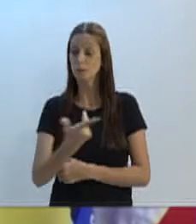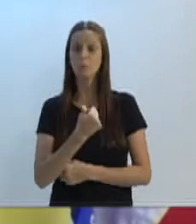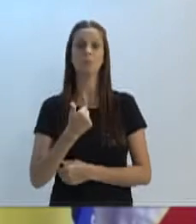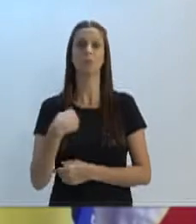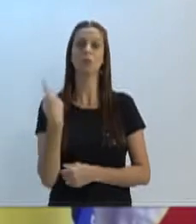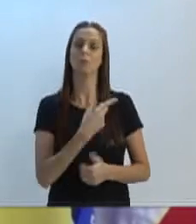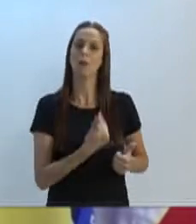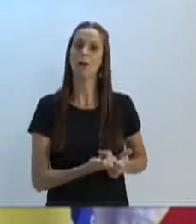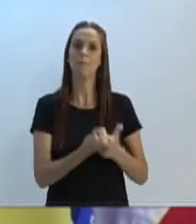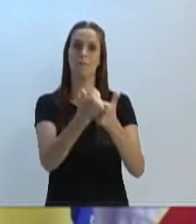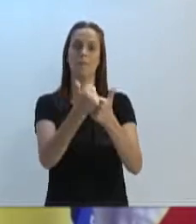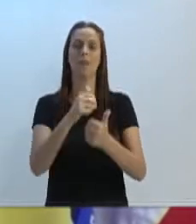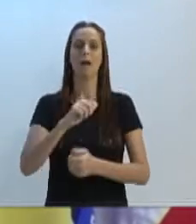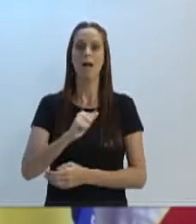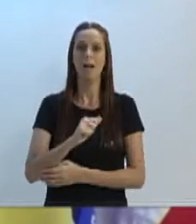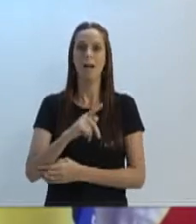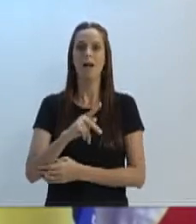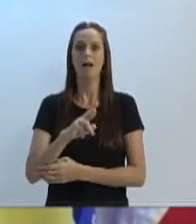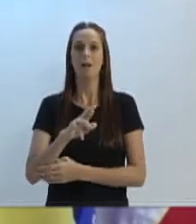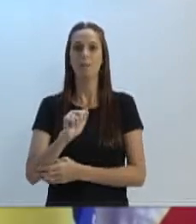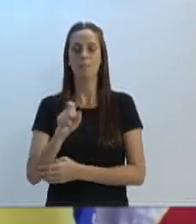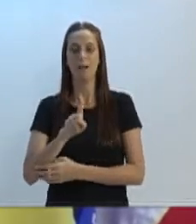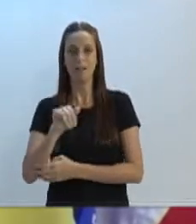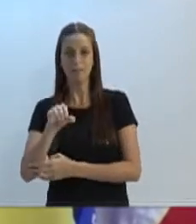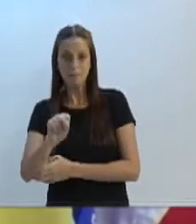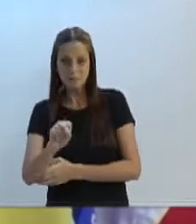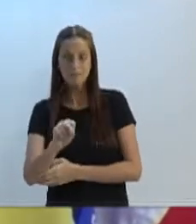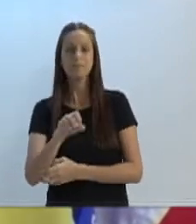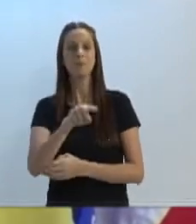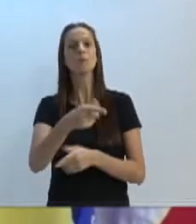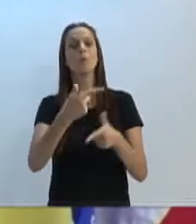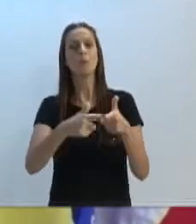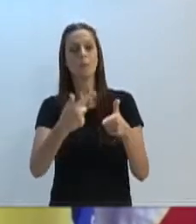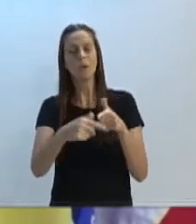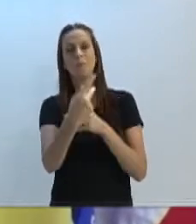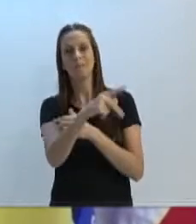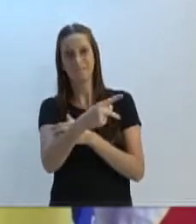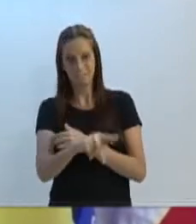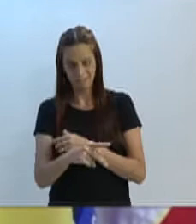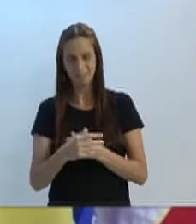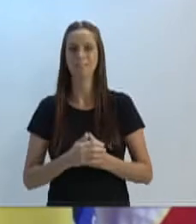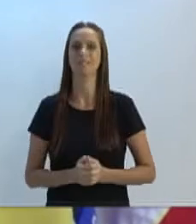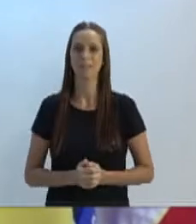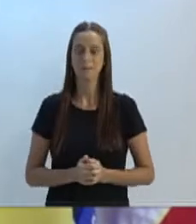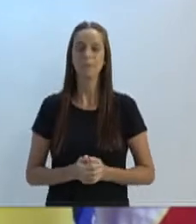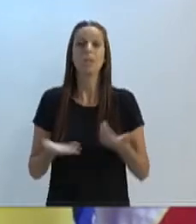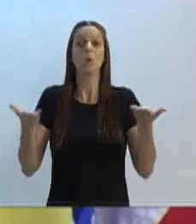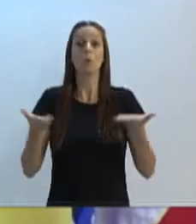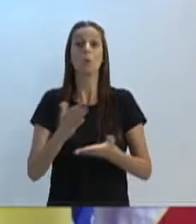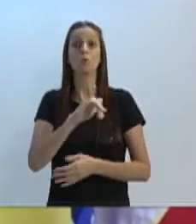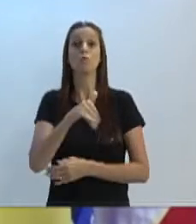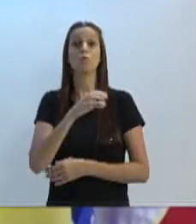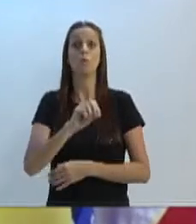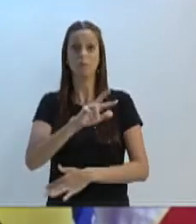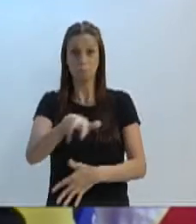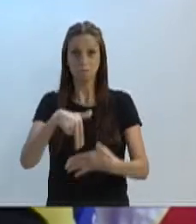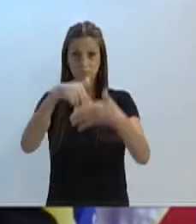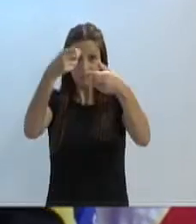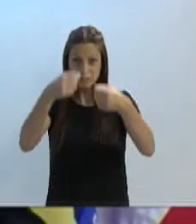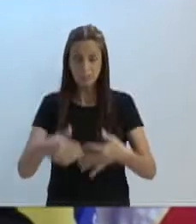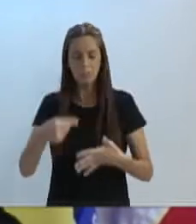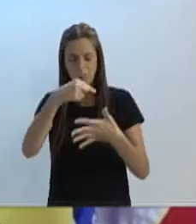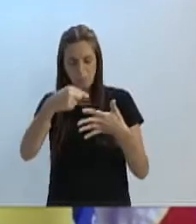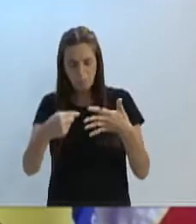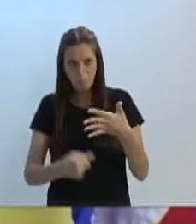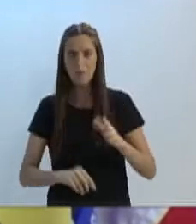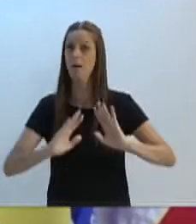apoio à Prasque, o nosso apoio às demandas do João Carlos Pavli, que veio à tribuna livre hoje, trazer a